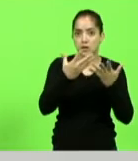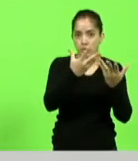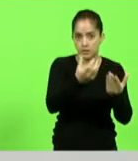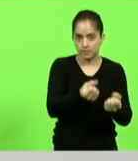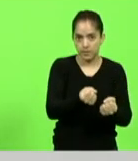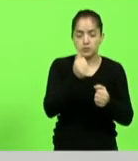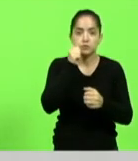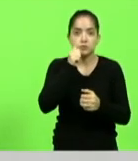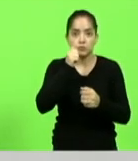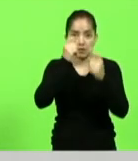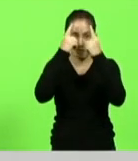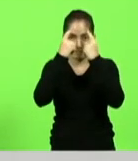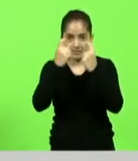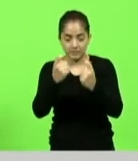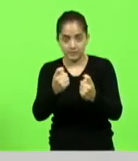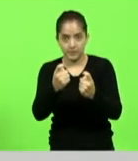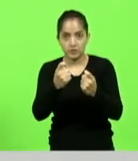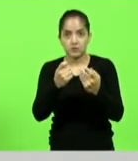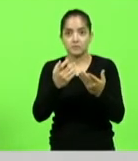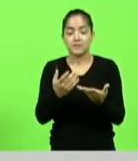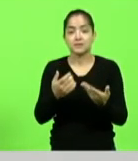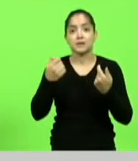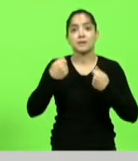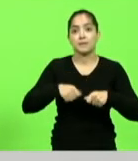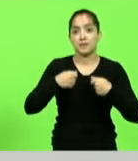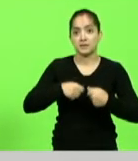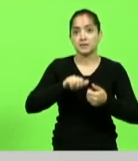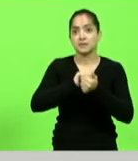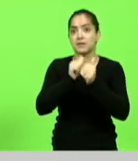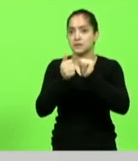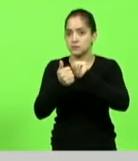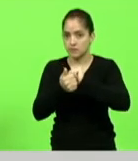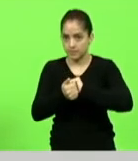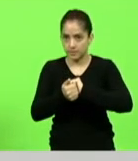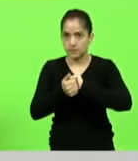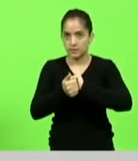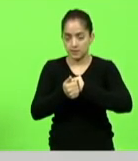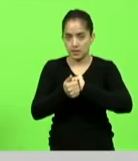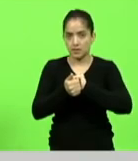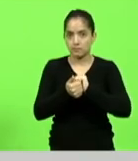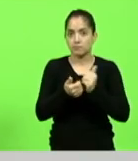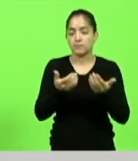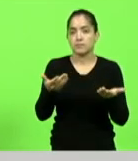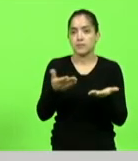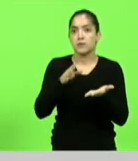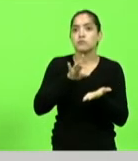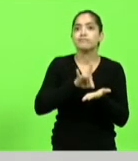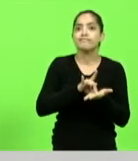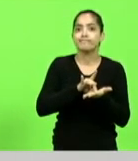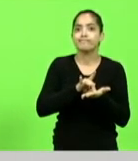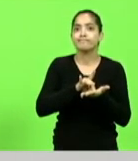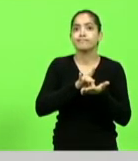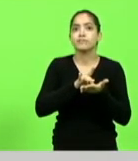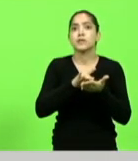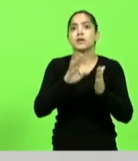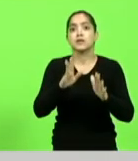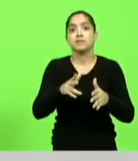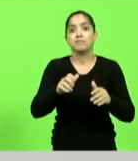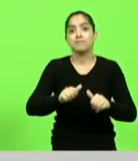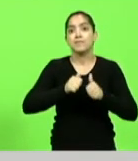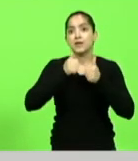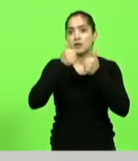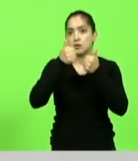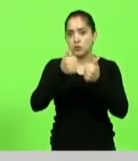vítimas de violência precisaram se adaptar rapidamente a esta realidade e aperfeiçoar seus canais de